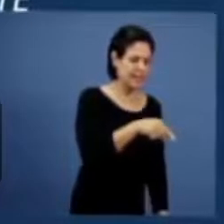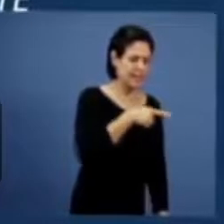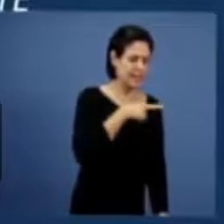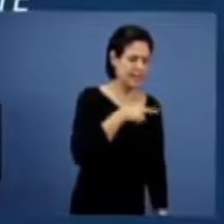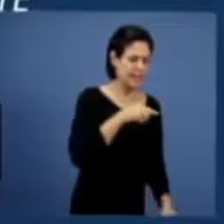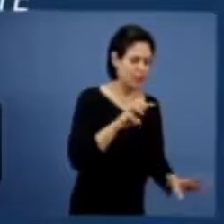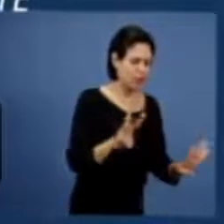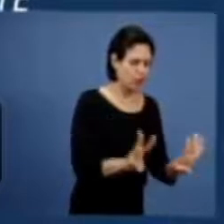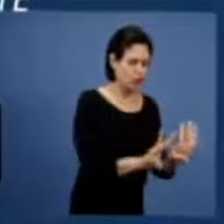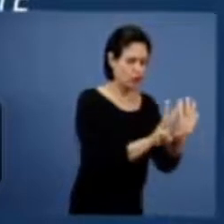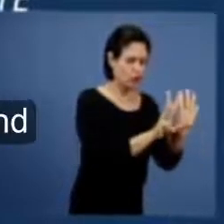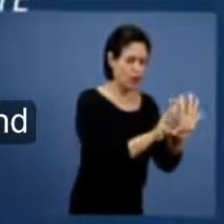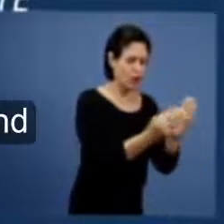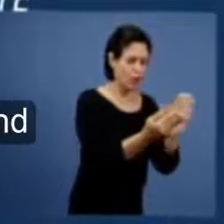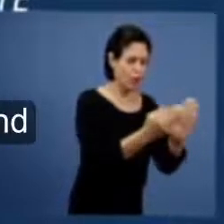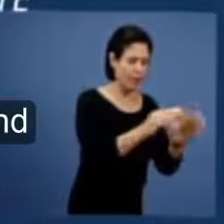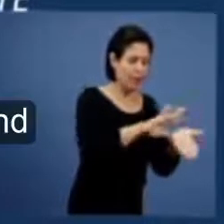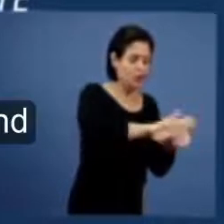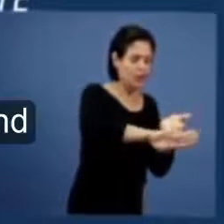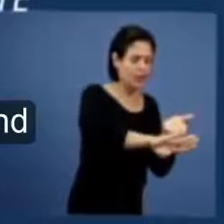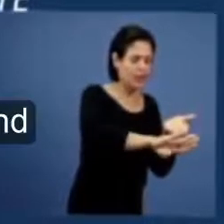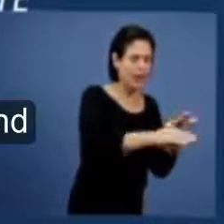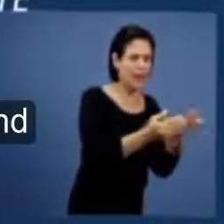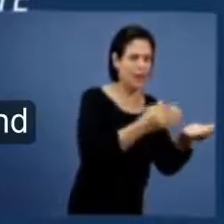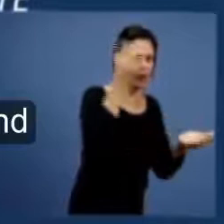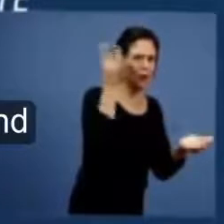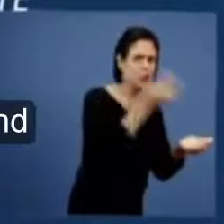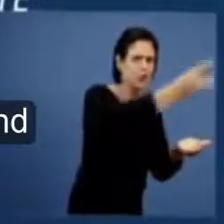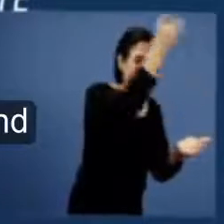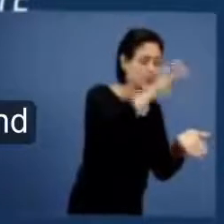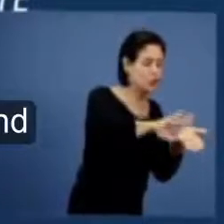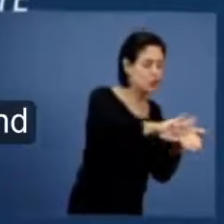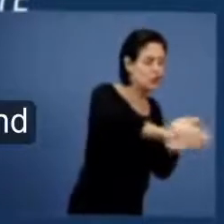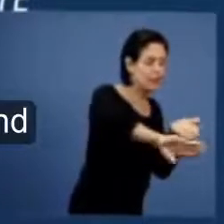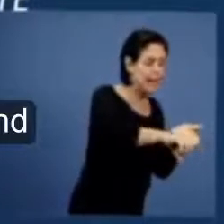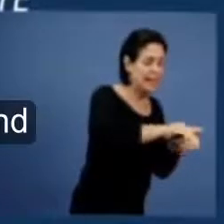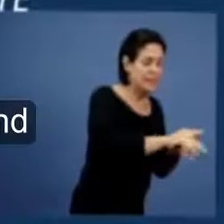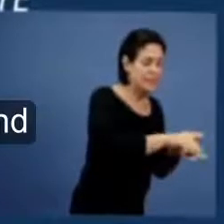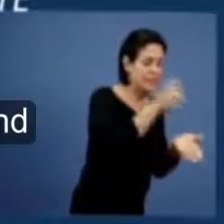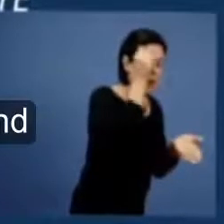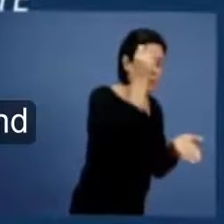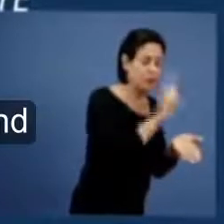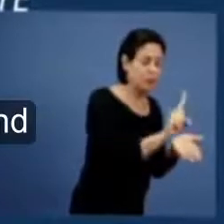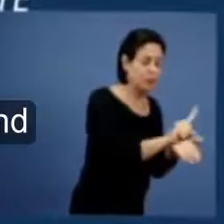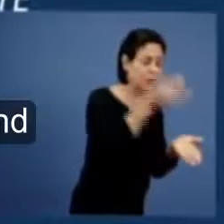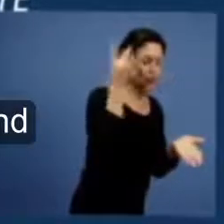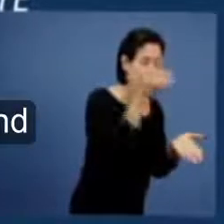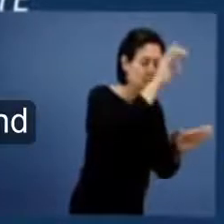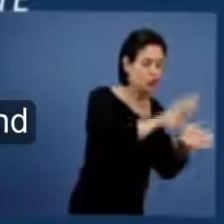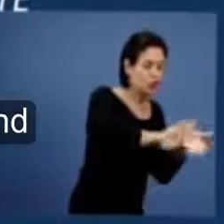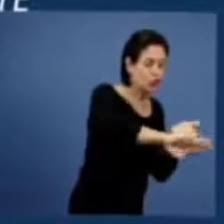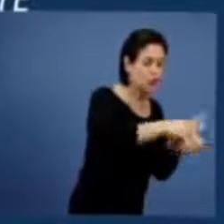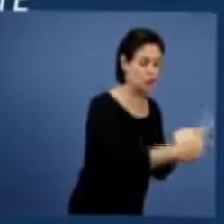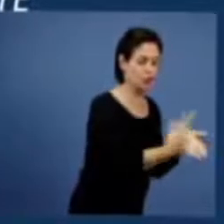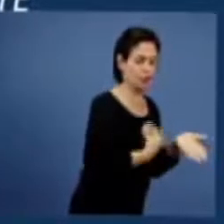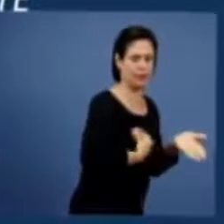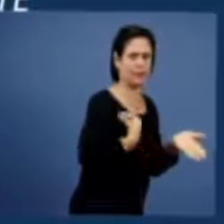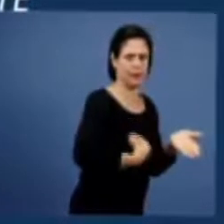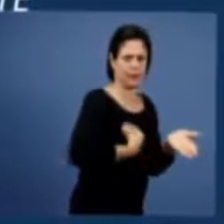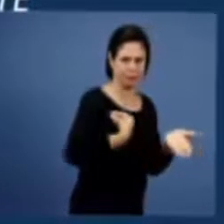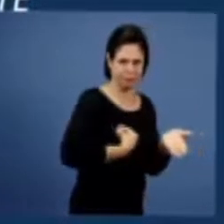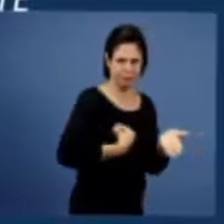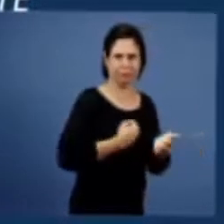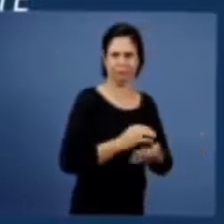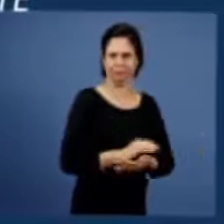se não te arrependeres então, está lá, a parte do Apocalipse capítulo 2, verso 5 a segunda